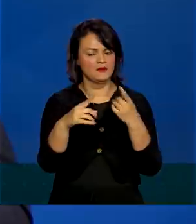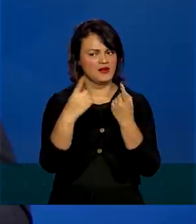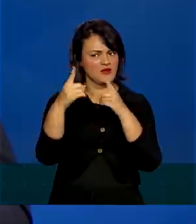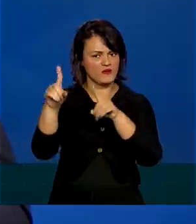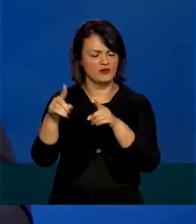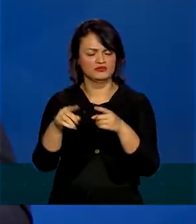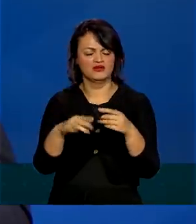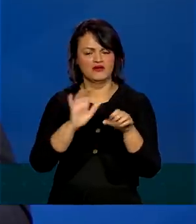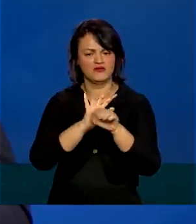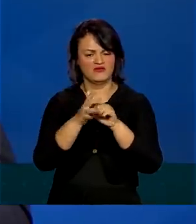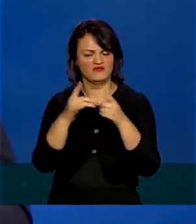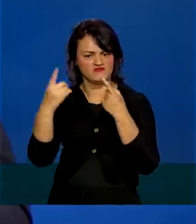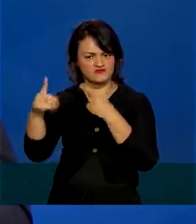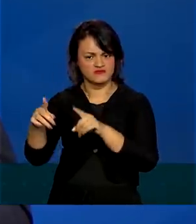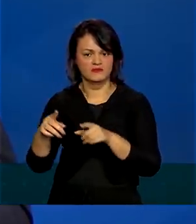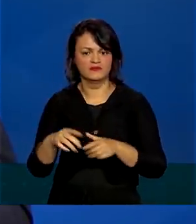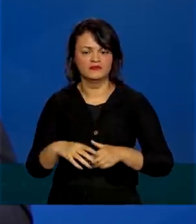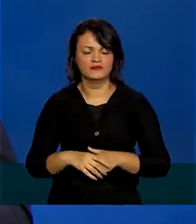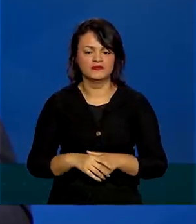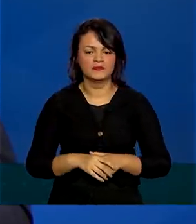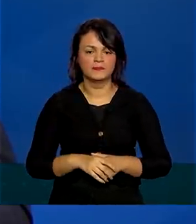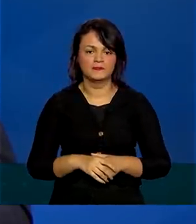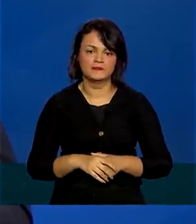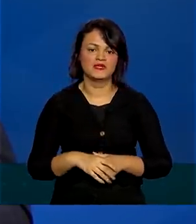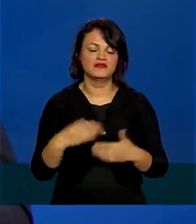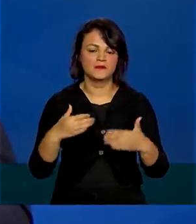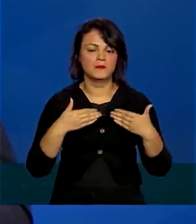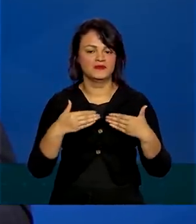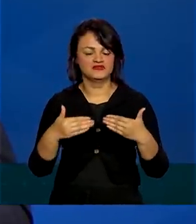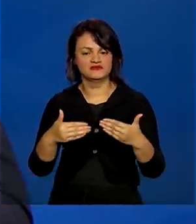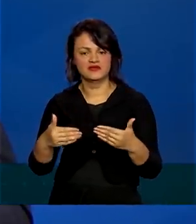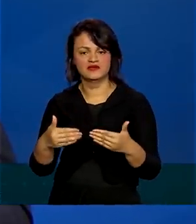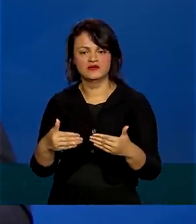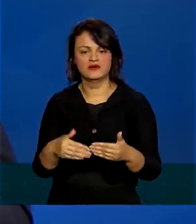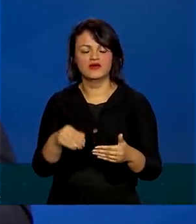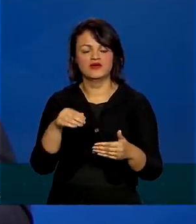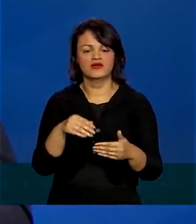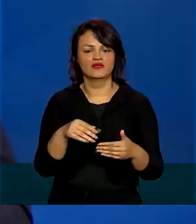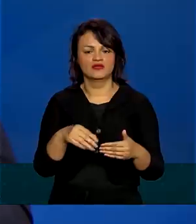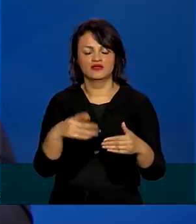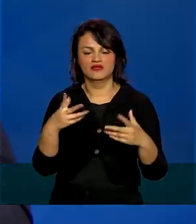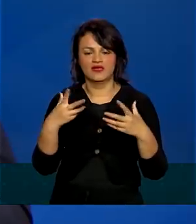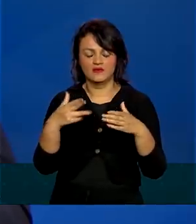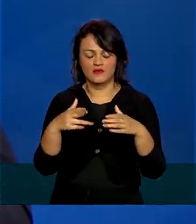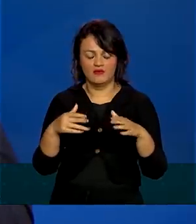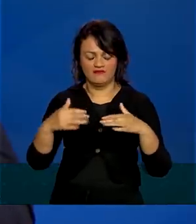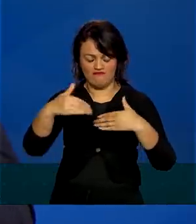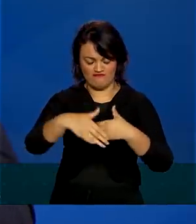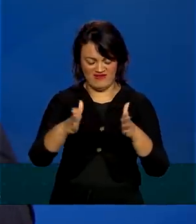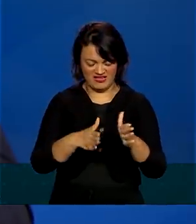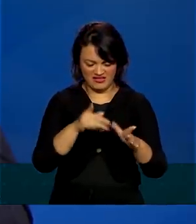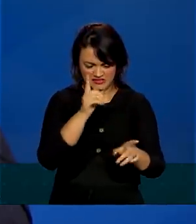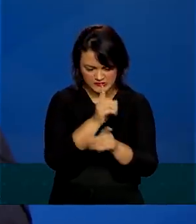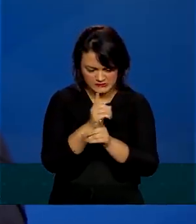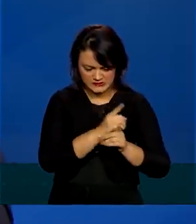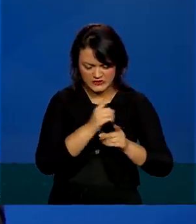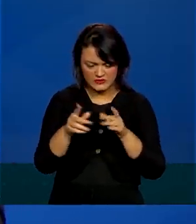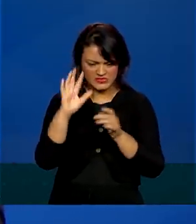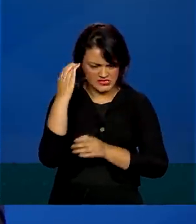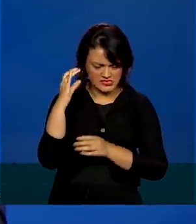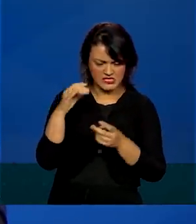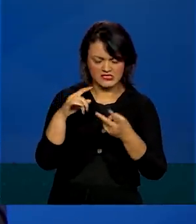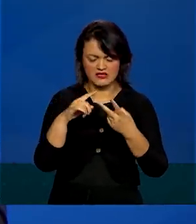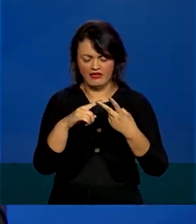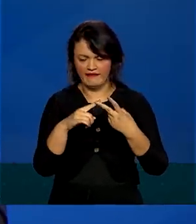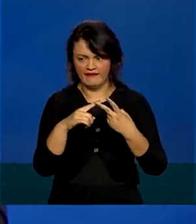problema, combater o vírus em si. E no ministério, o MCTI, que é praticamente uma caixa de ferramentas, nós temos ali a parte de ciência, temos a